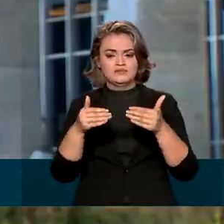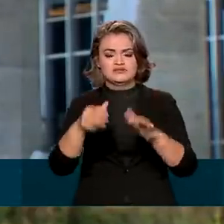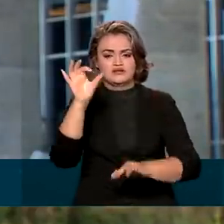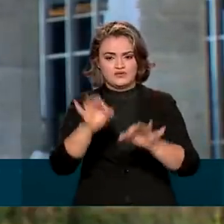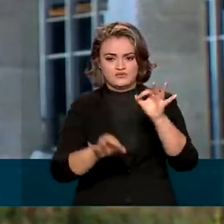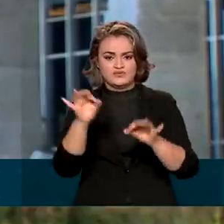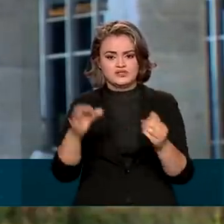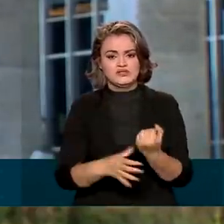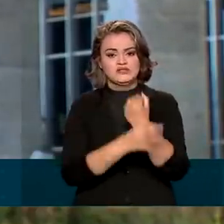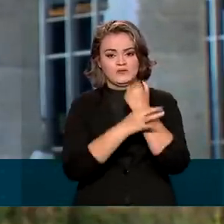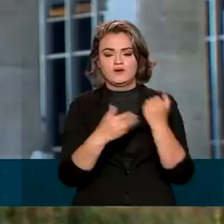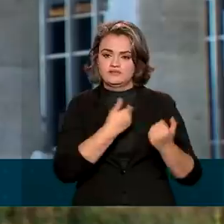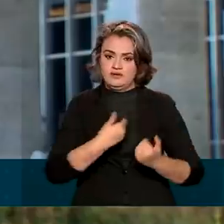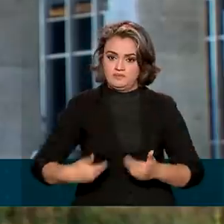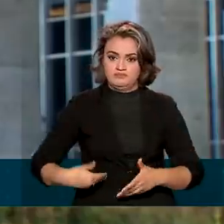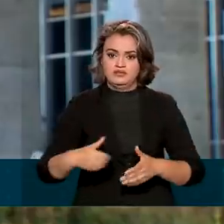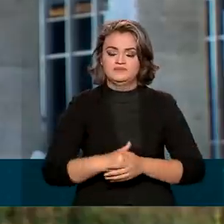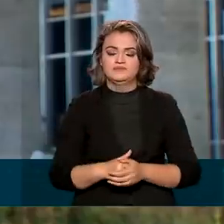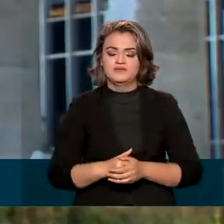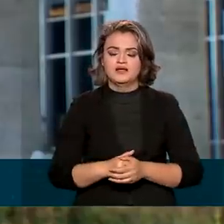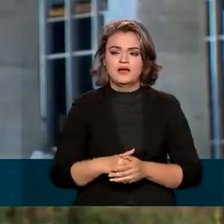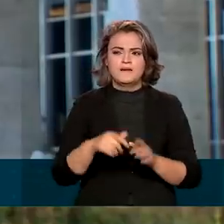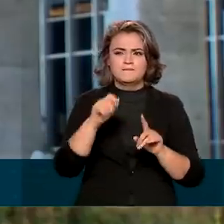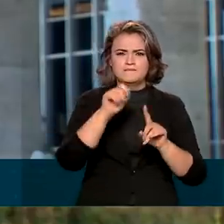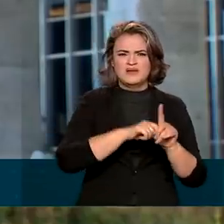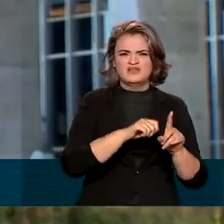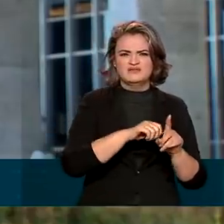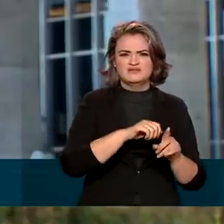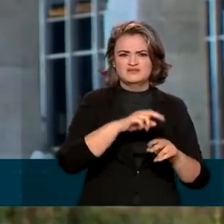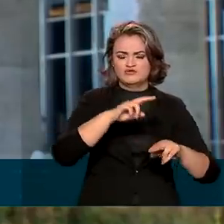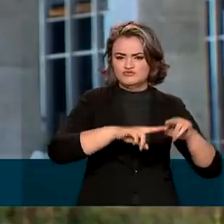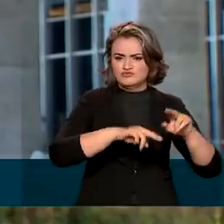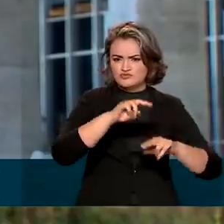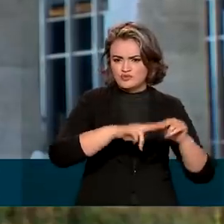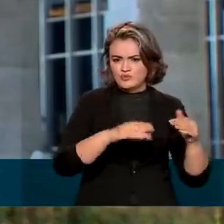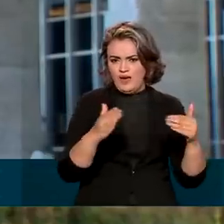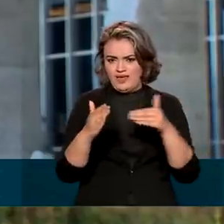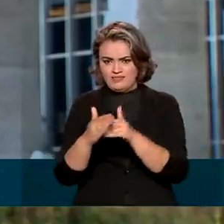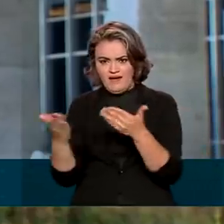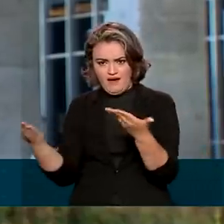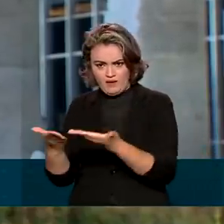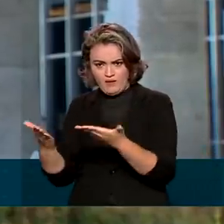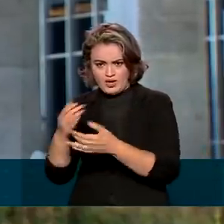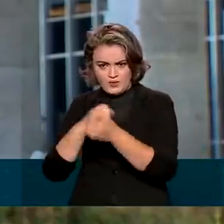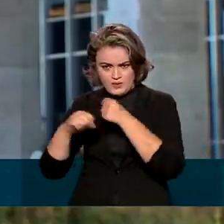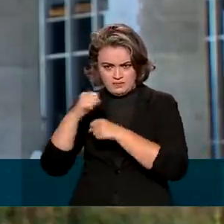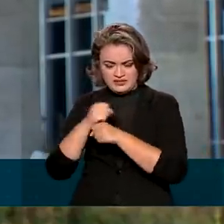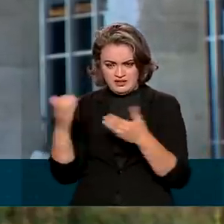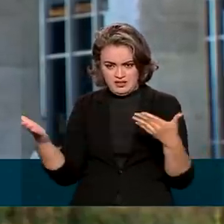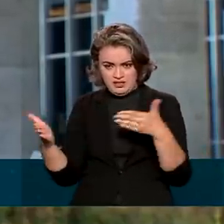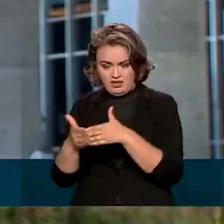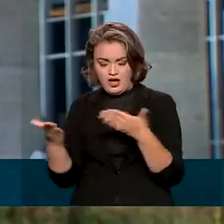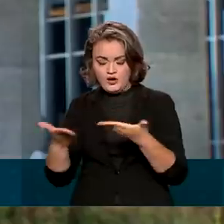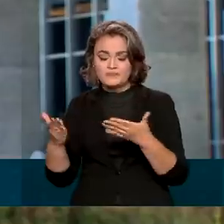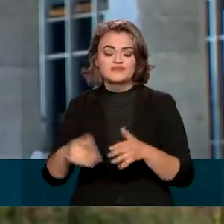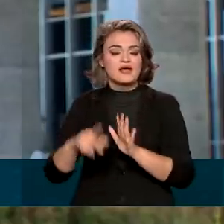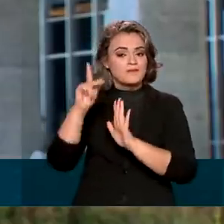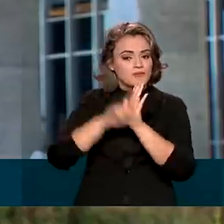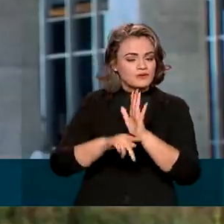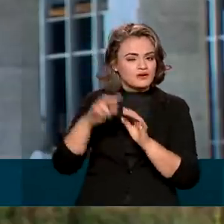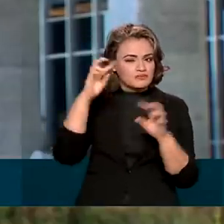Justiça e Segurança Pública. Entre junho de 2020 e junho de 2021, as ações do Programa Vigia